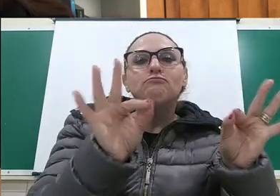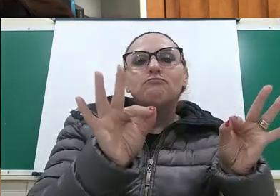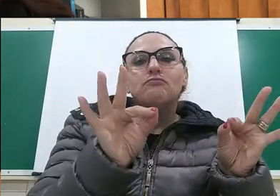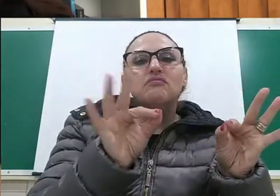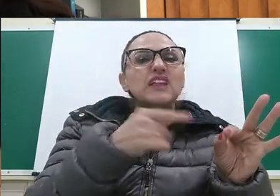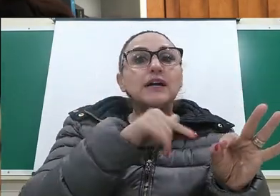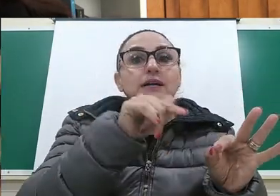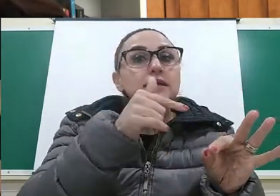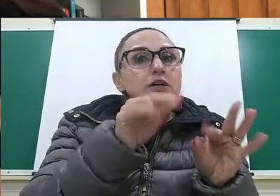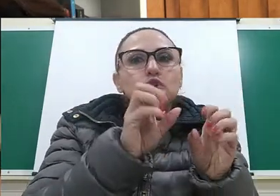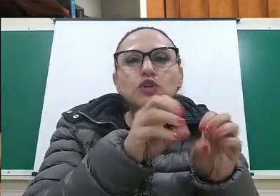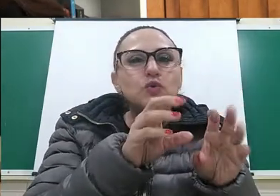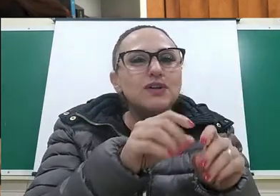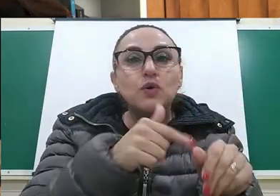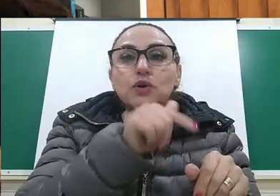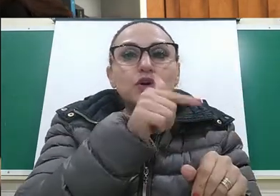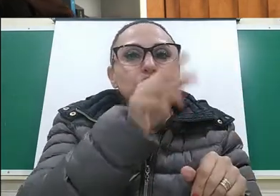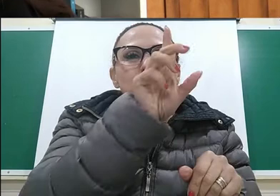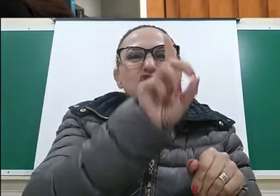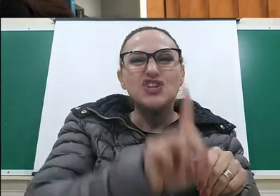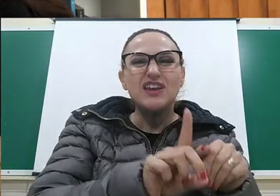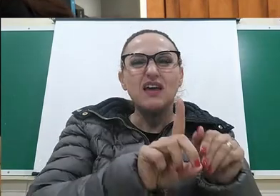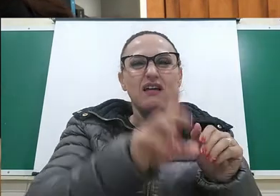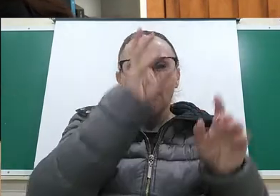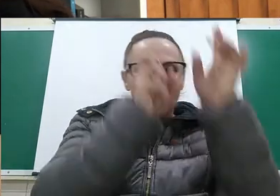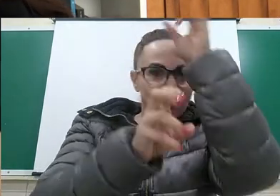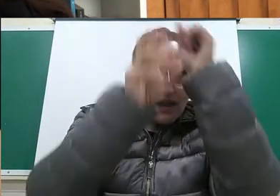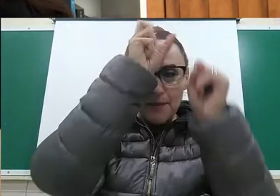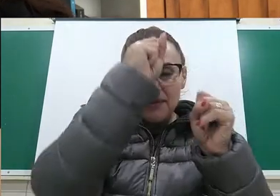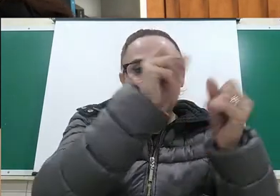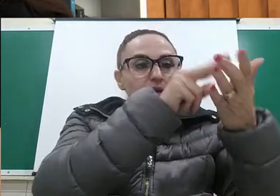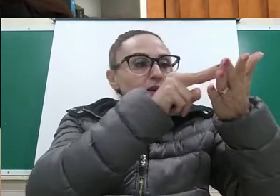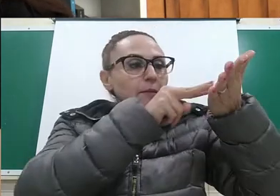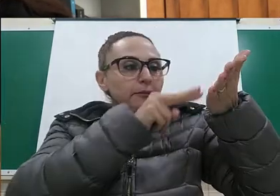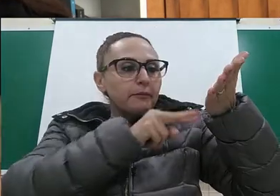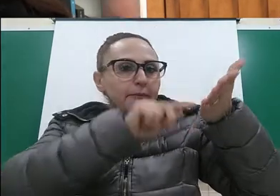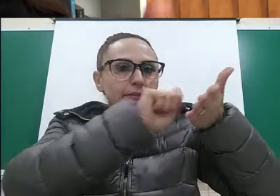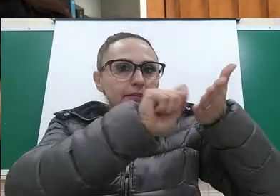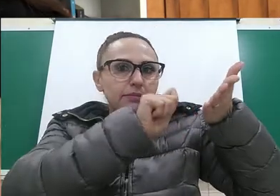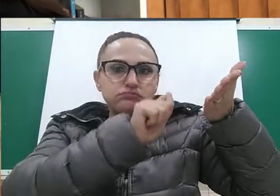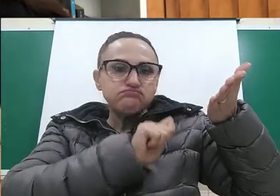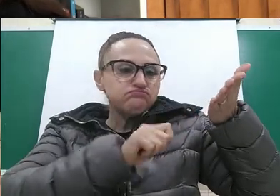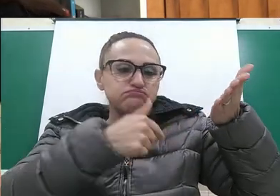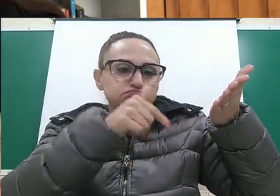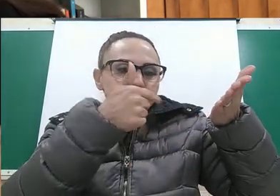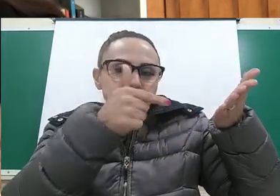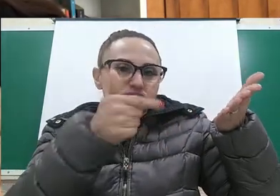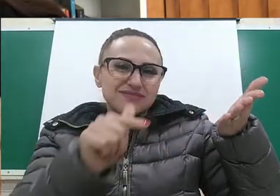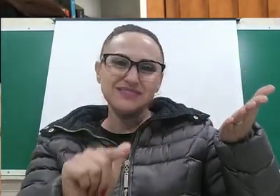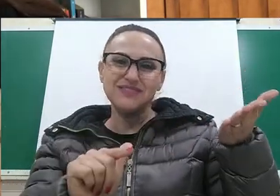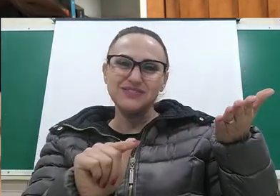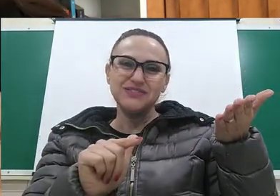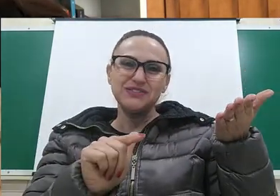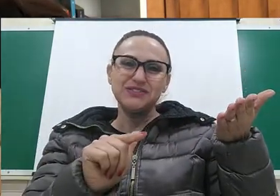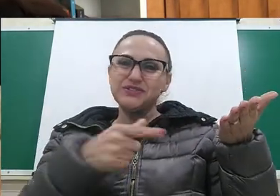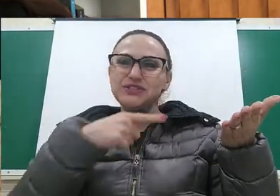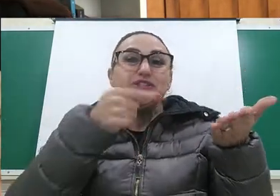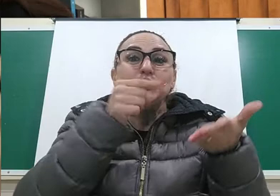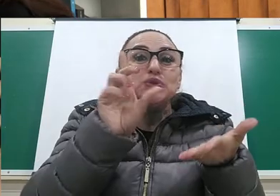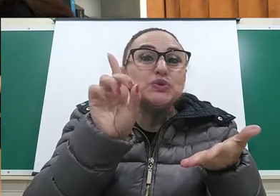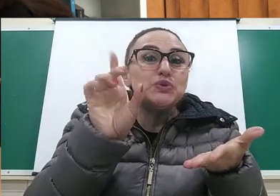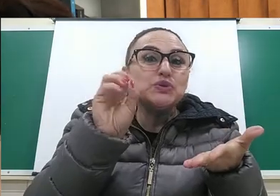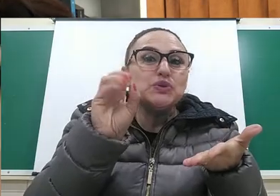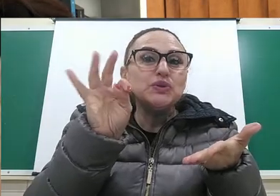acesso à educação. Elas não tinham nenhum direito a aprender a ler e escrever, rudimentarmente, os seus nomes.